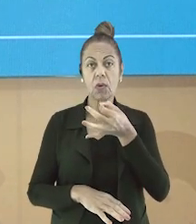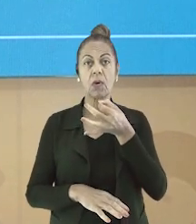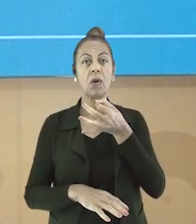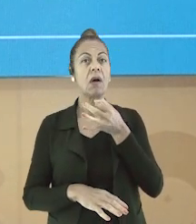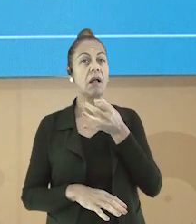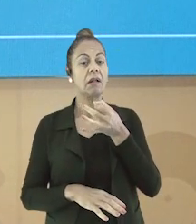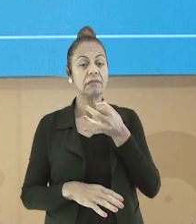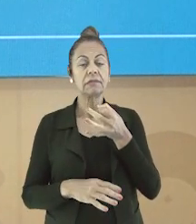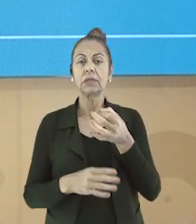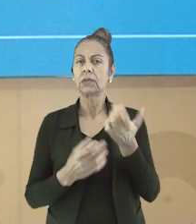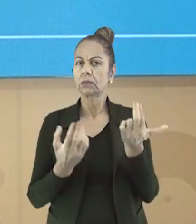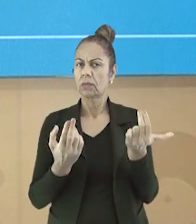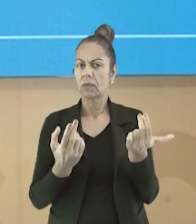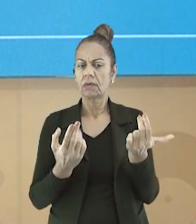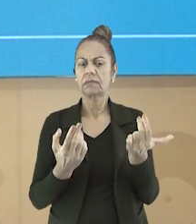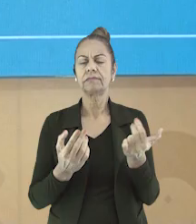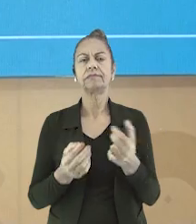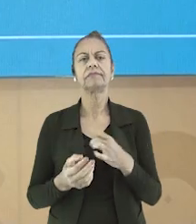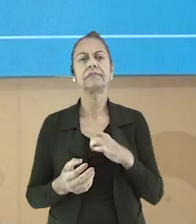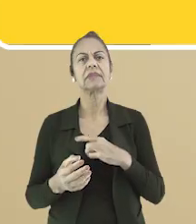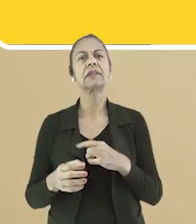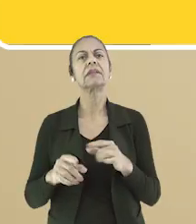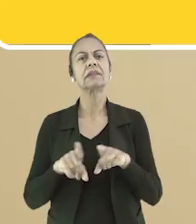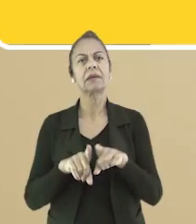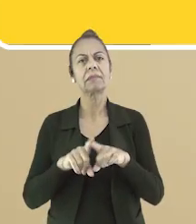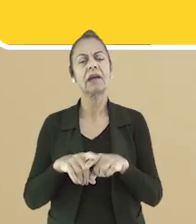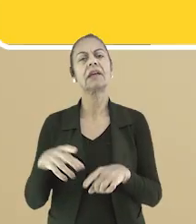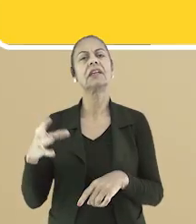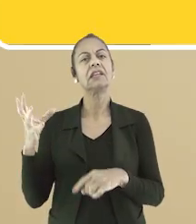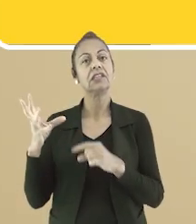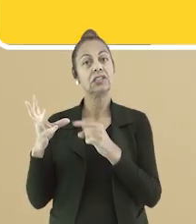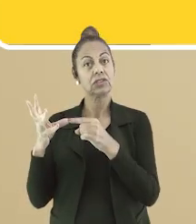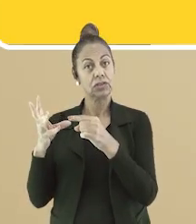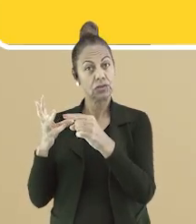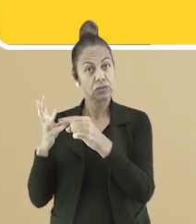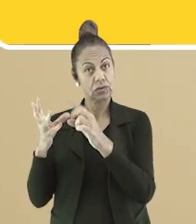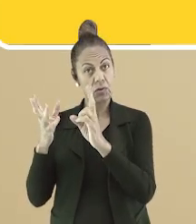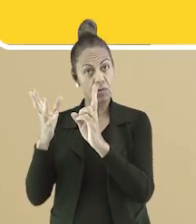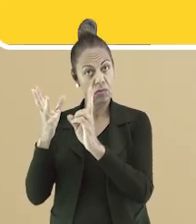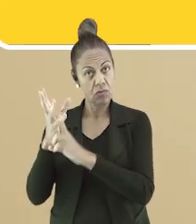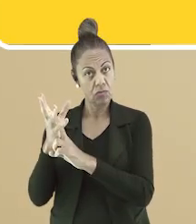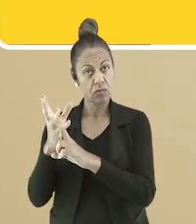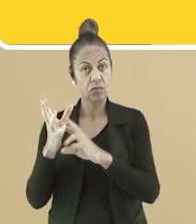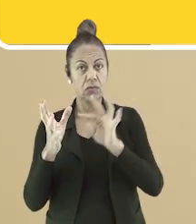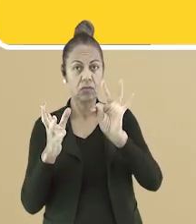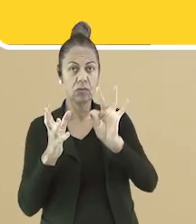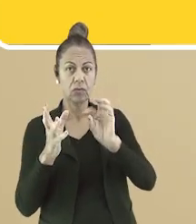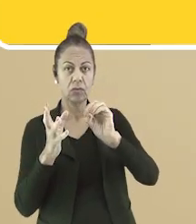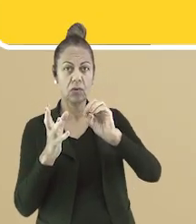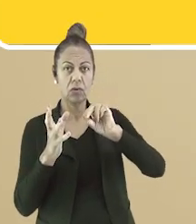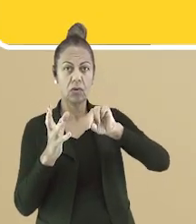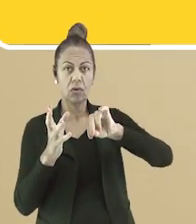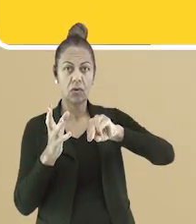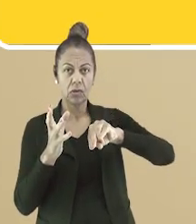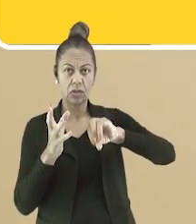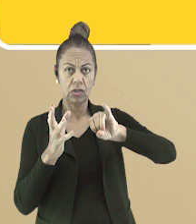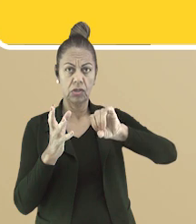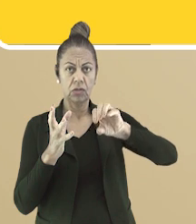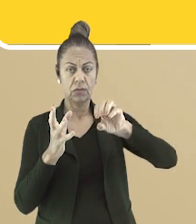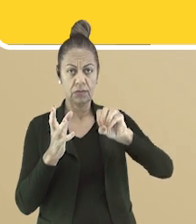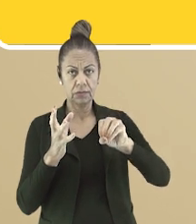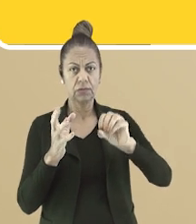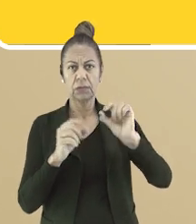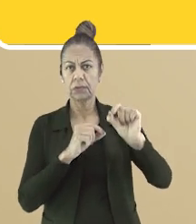continuaram com o mesmo som de antes. Acentuação dos ditongos abertos tônicos. Os